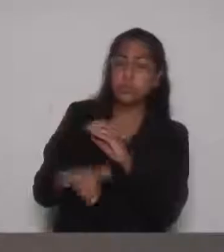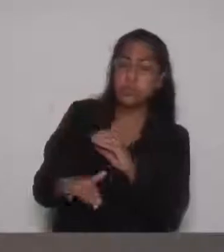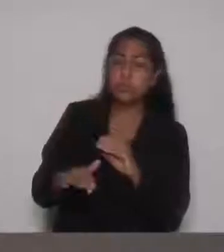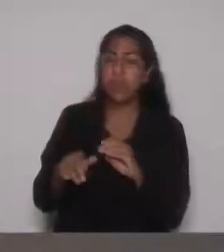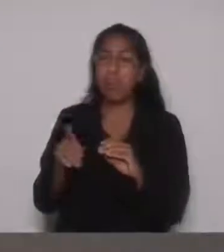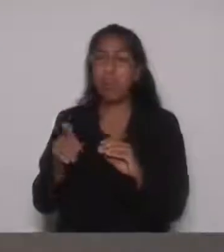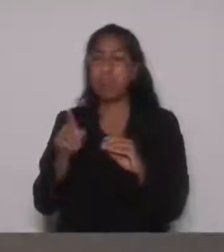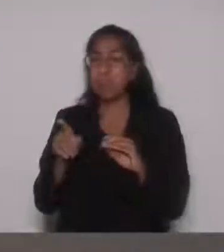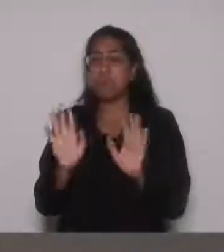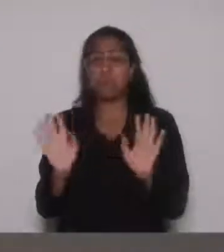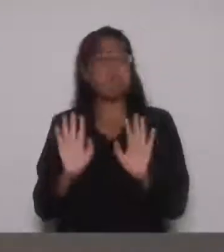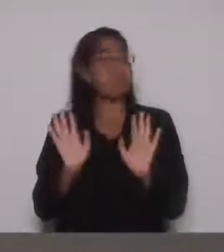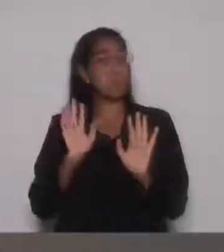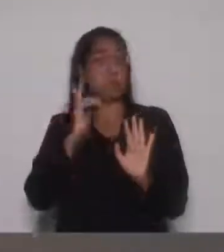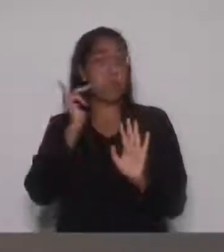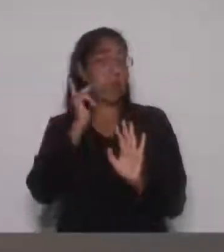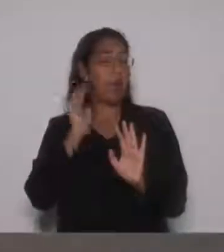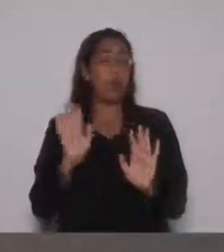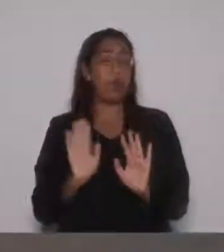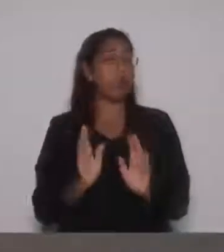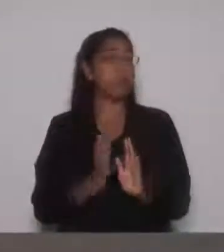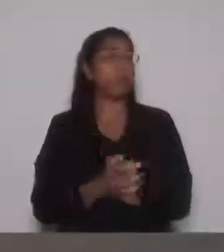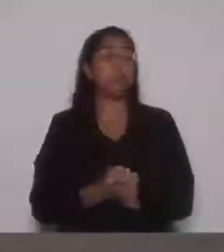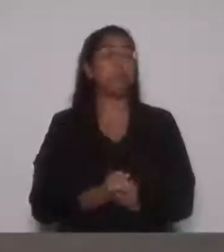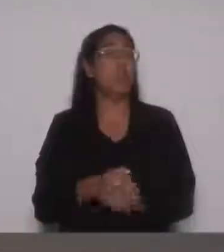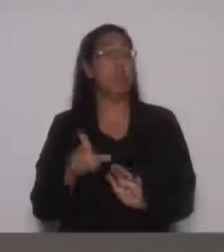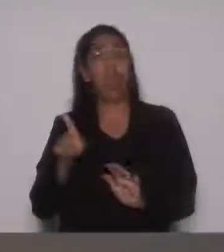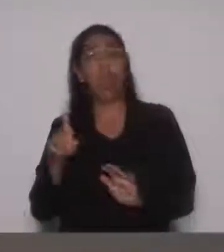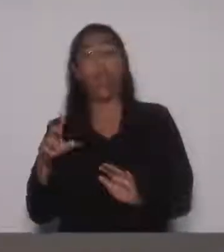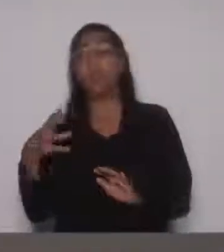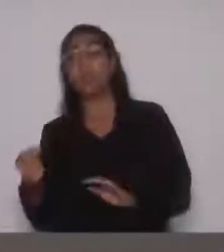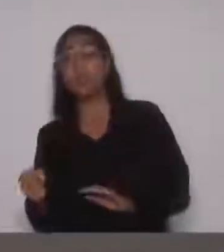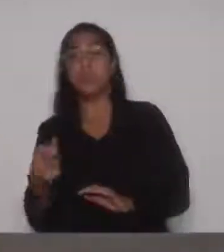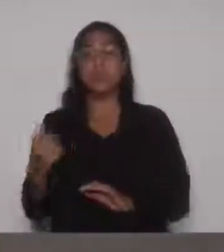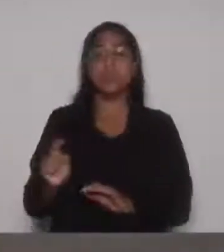quem votou a favor, eu acho que não mentiu em nada.